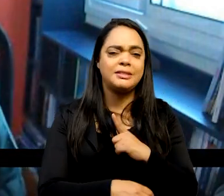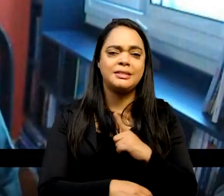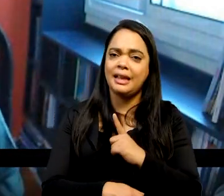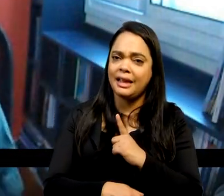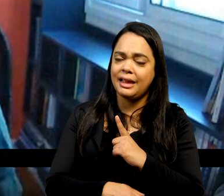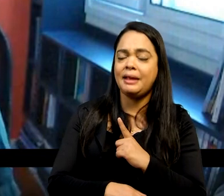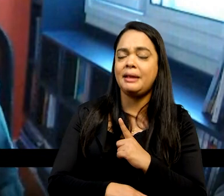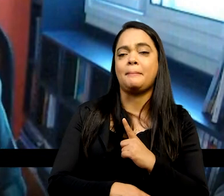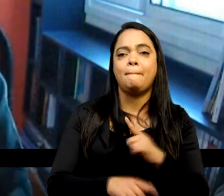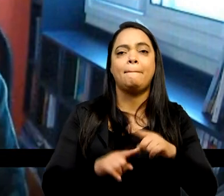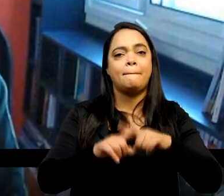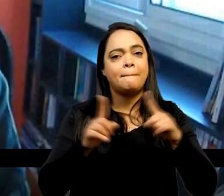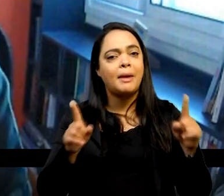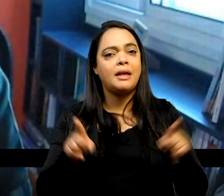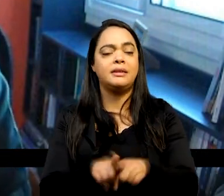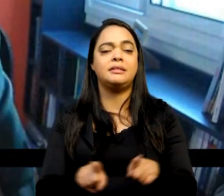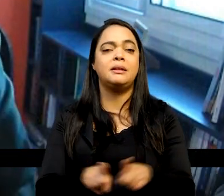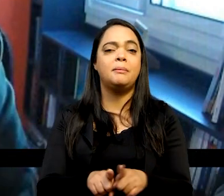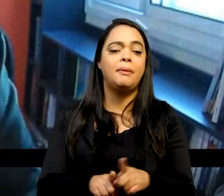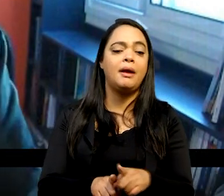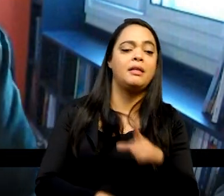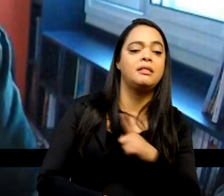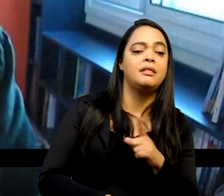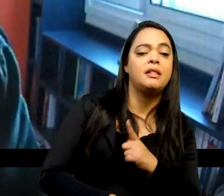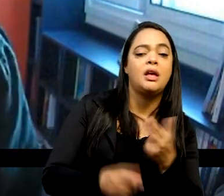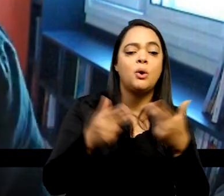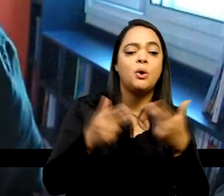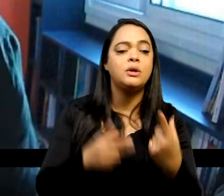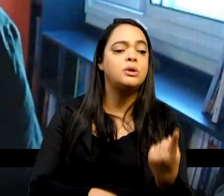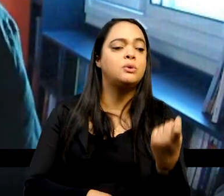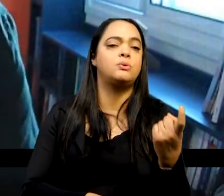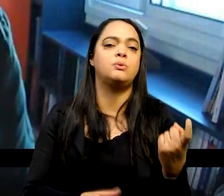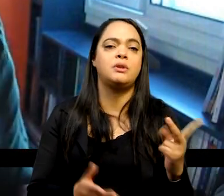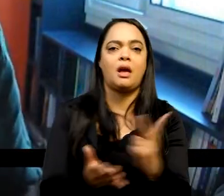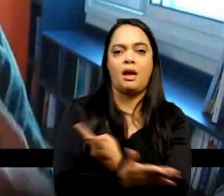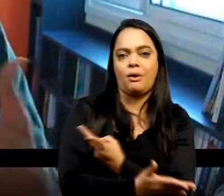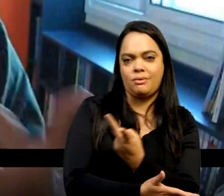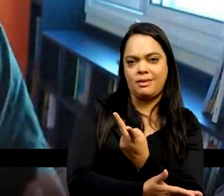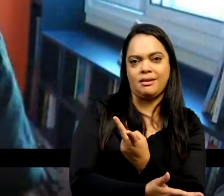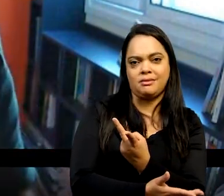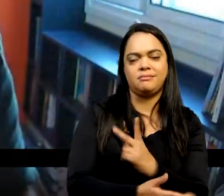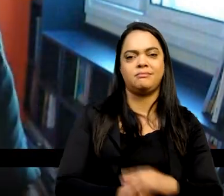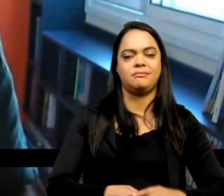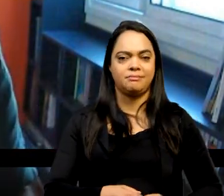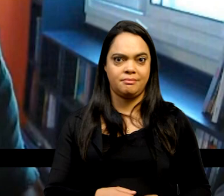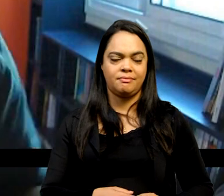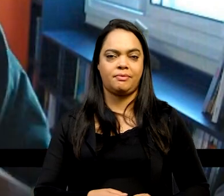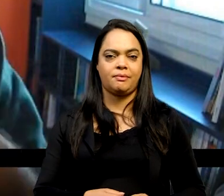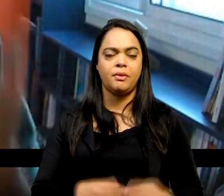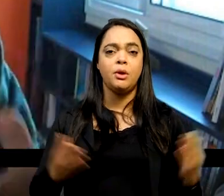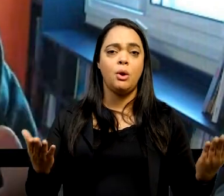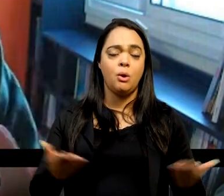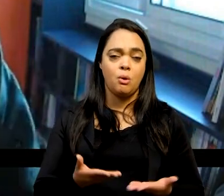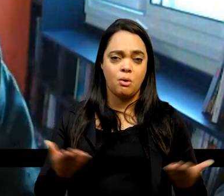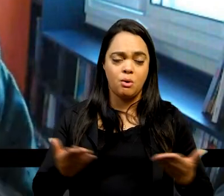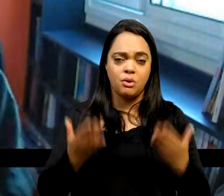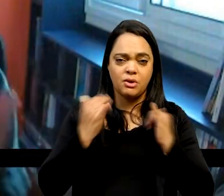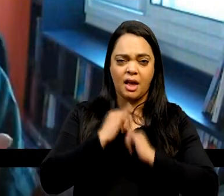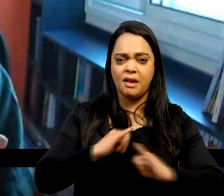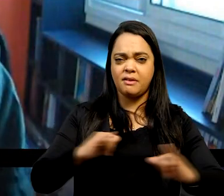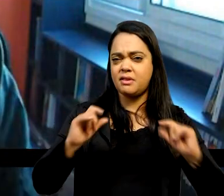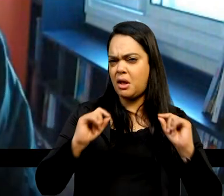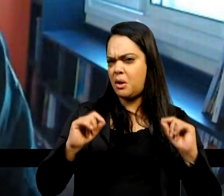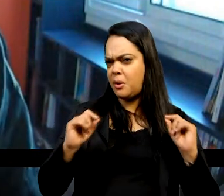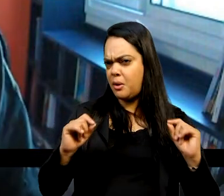de coisas em comum que elas tenham umas com as outras. Então, hoje em dia, a afirmação da absoluta e